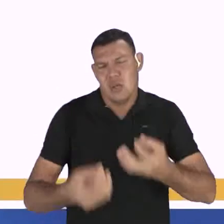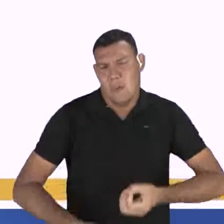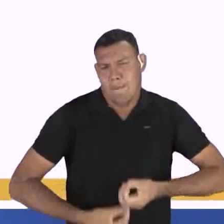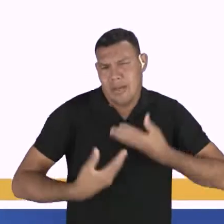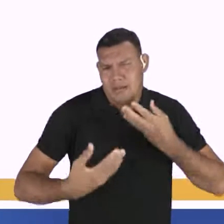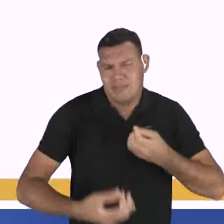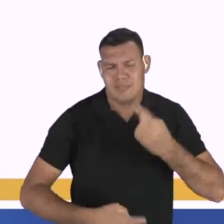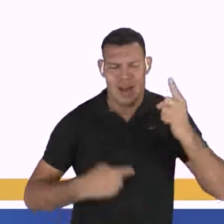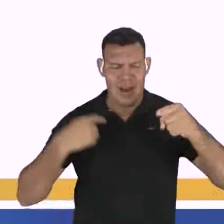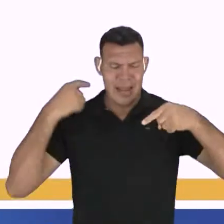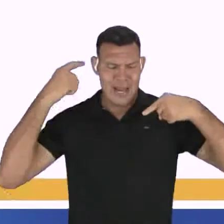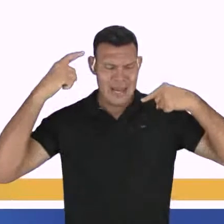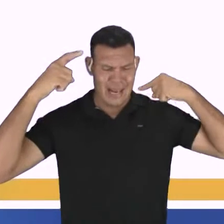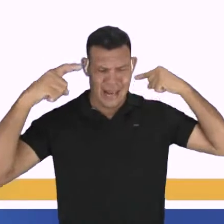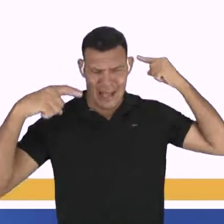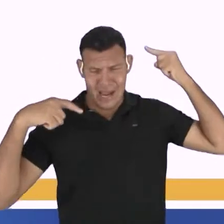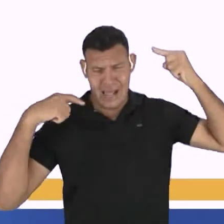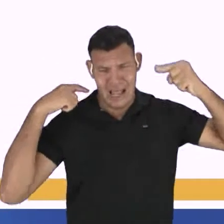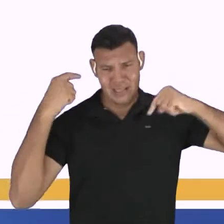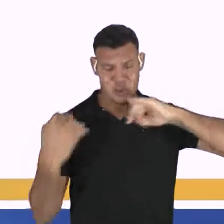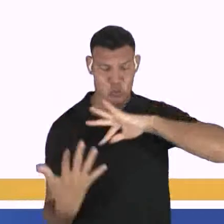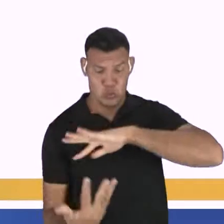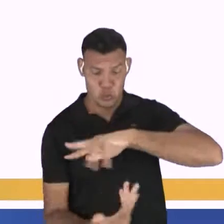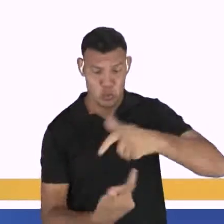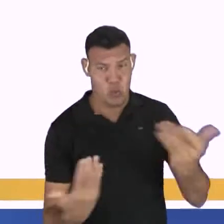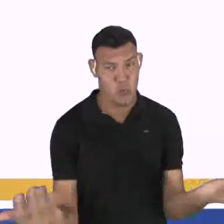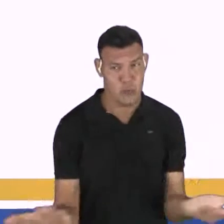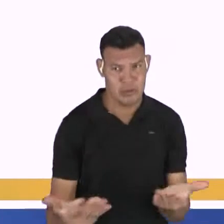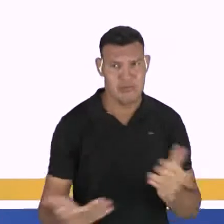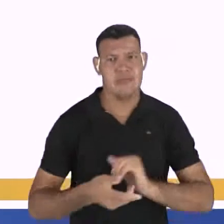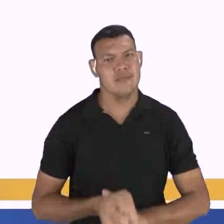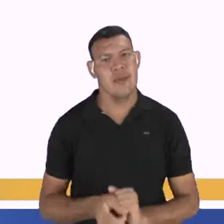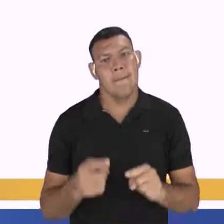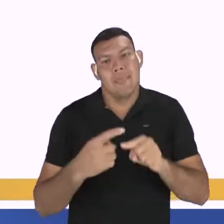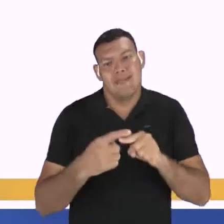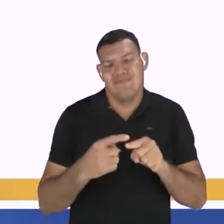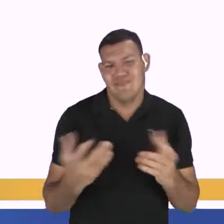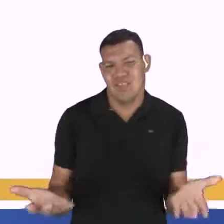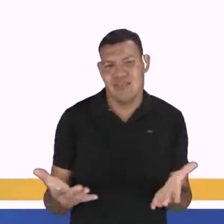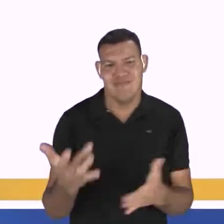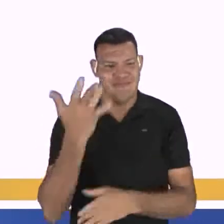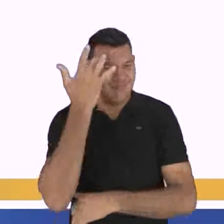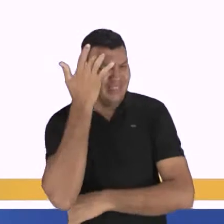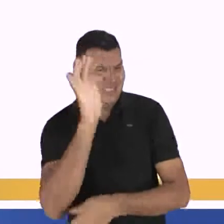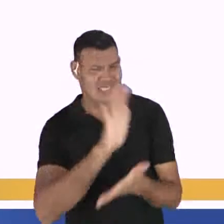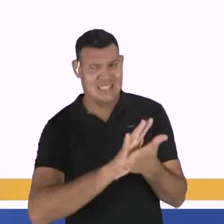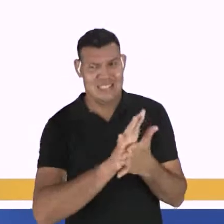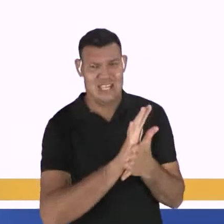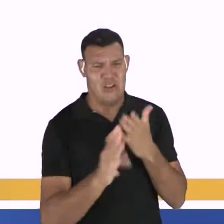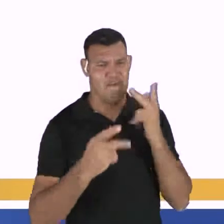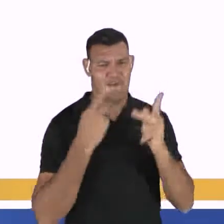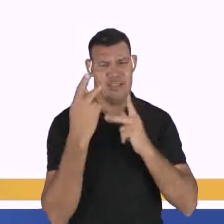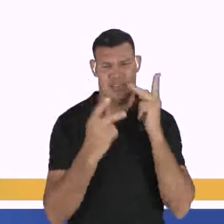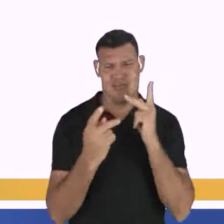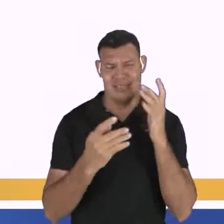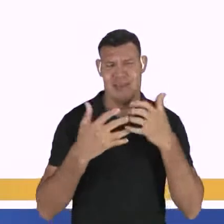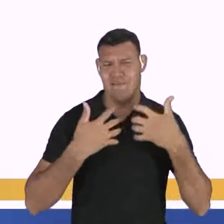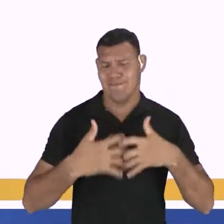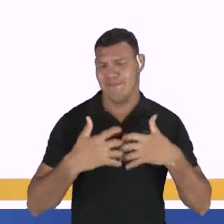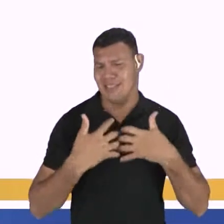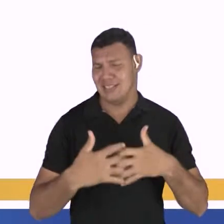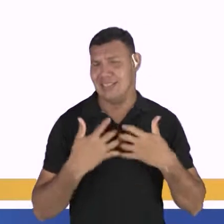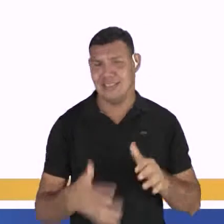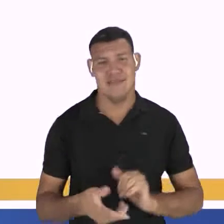própria loucura do mundo contemporâneo, quando não se sabe o que diz, quando os pensamentos ficam embaralhados,